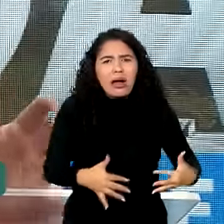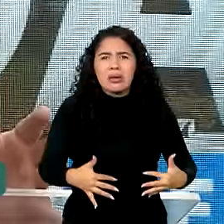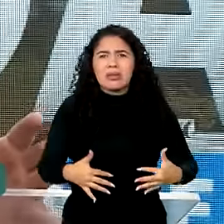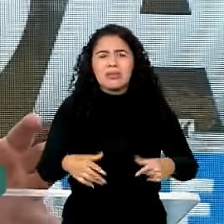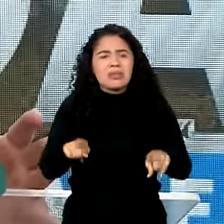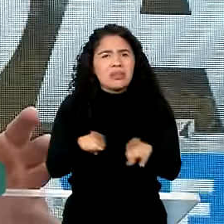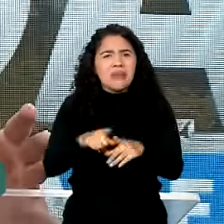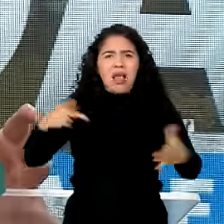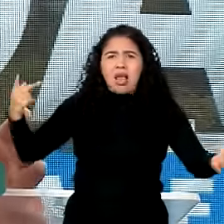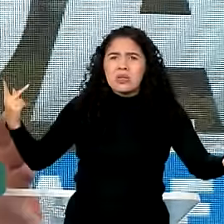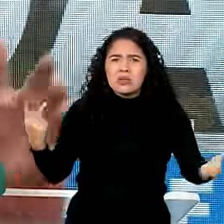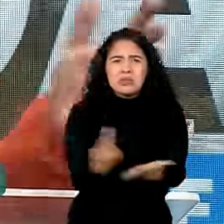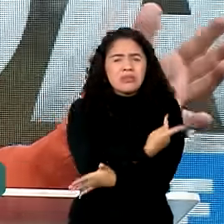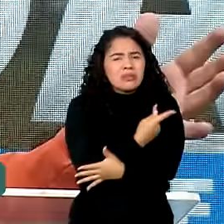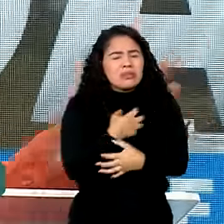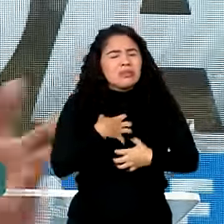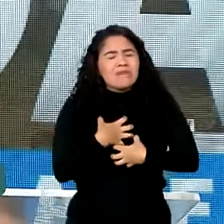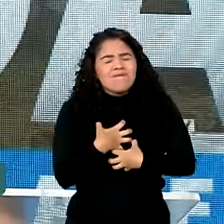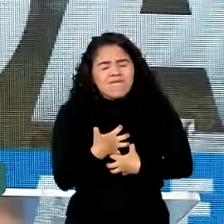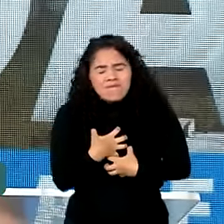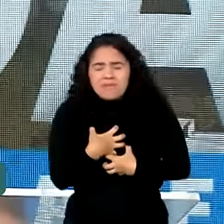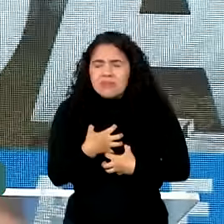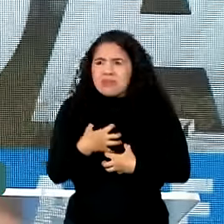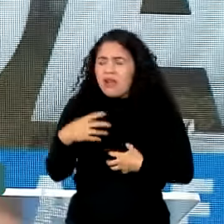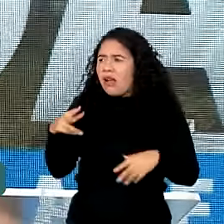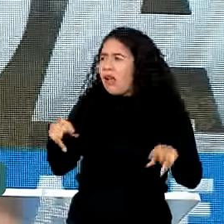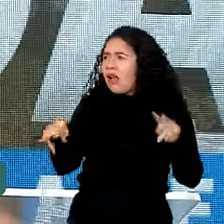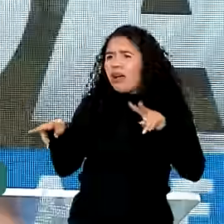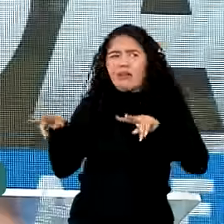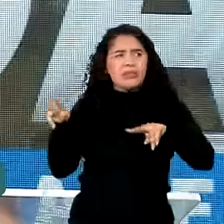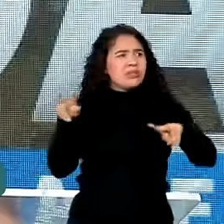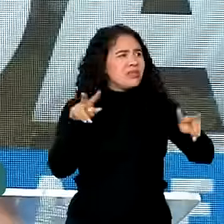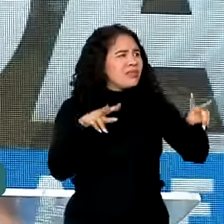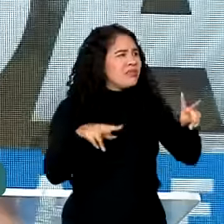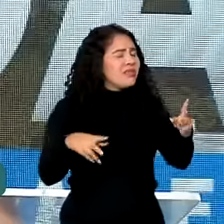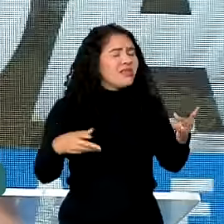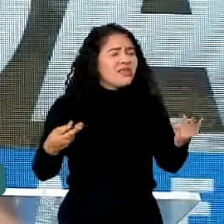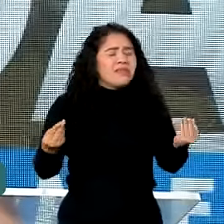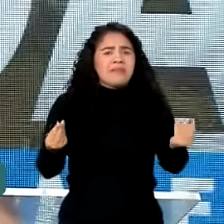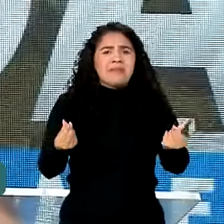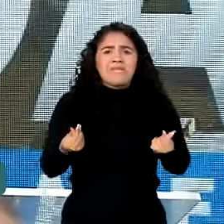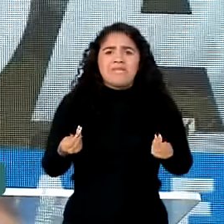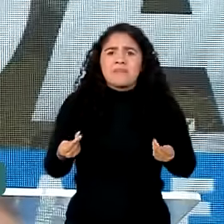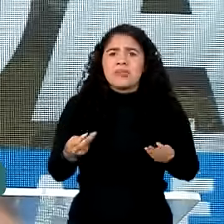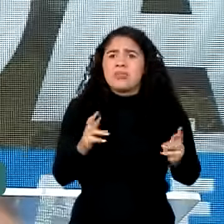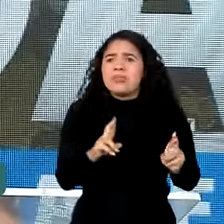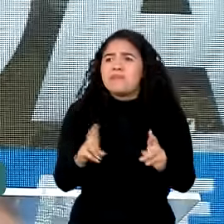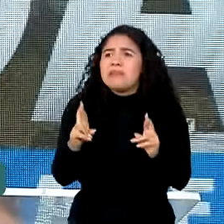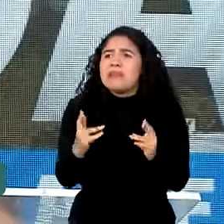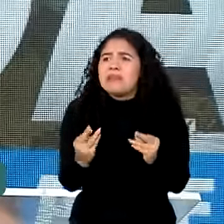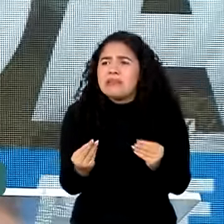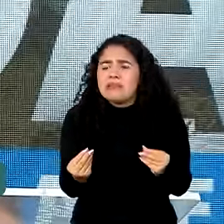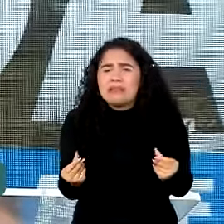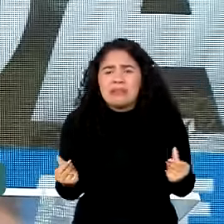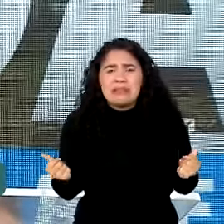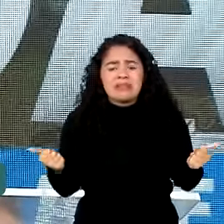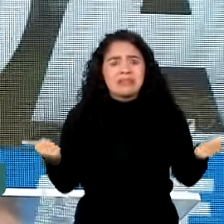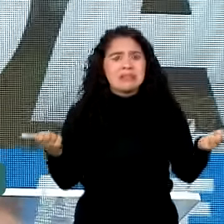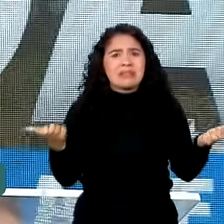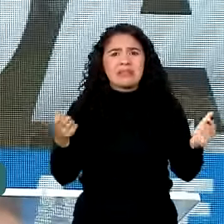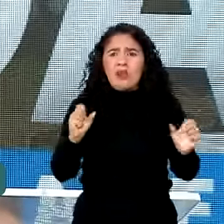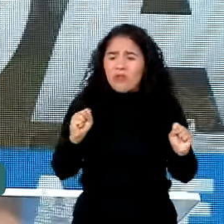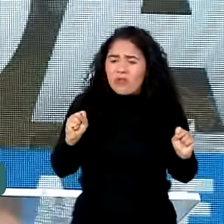um drama e que às vezes olhavam e não tinham esperança para recomeçar, não tinham